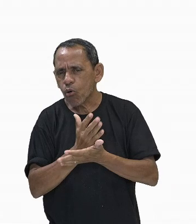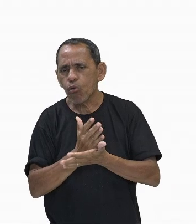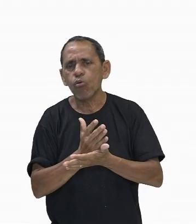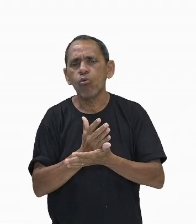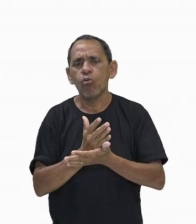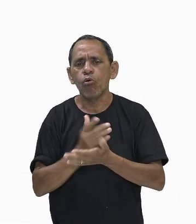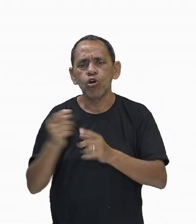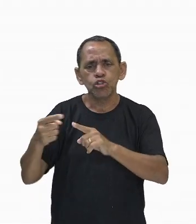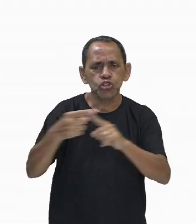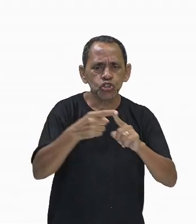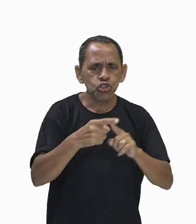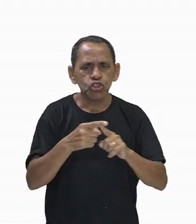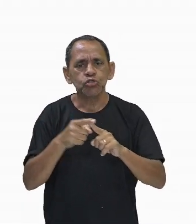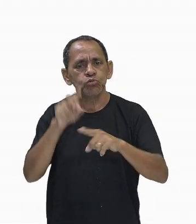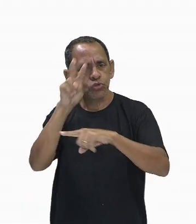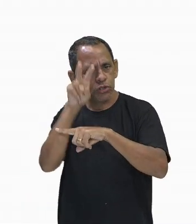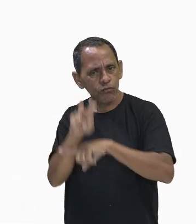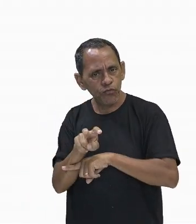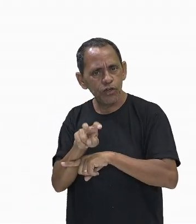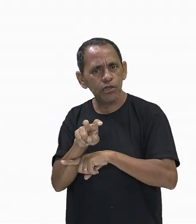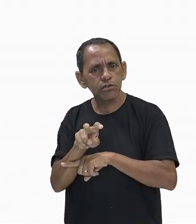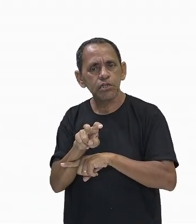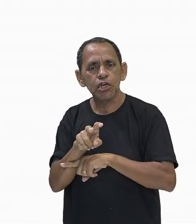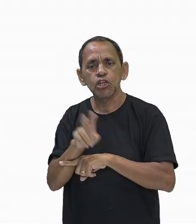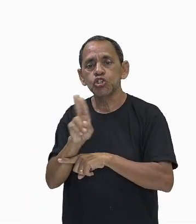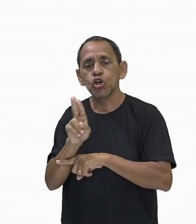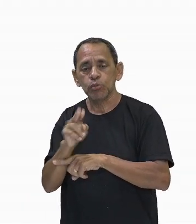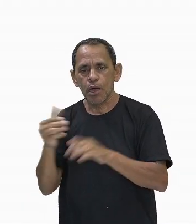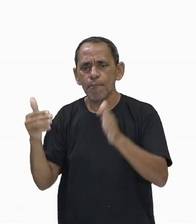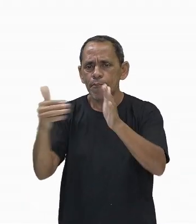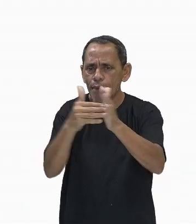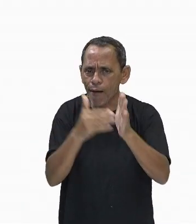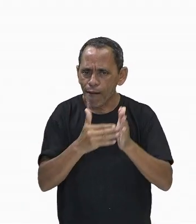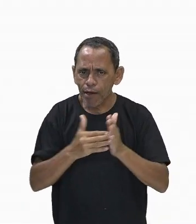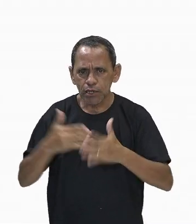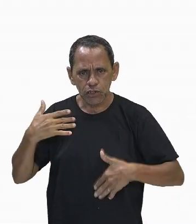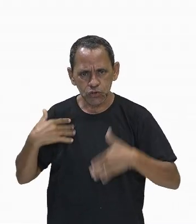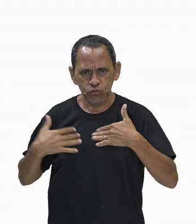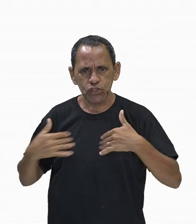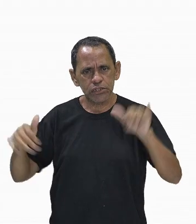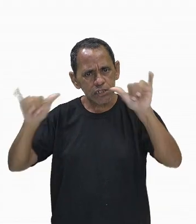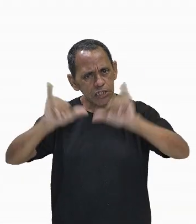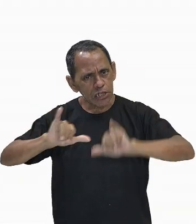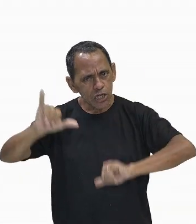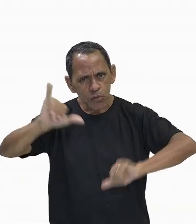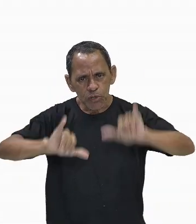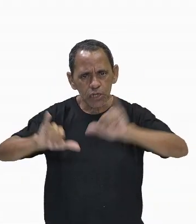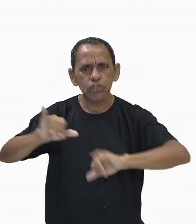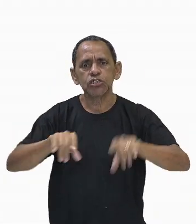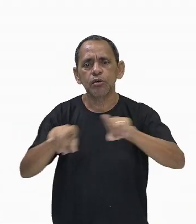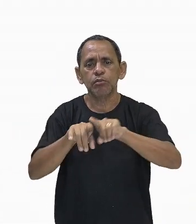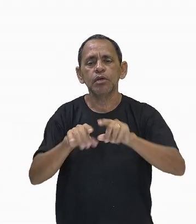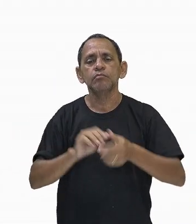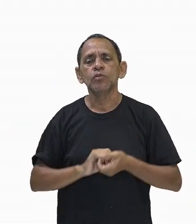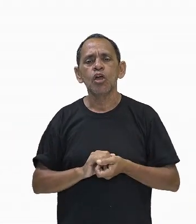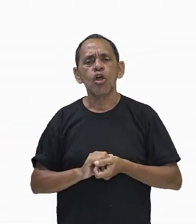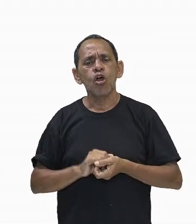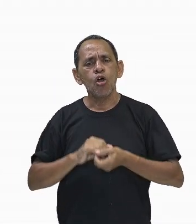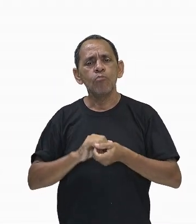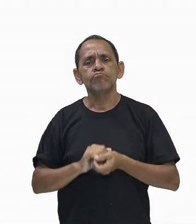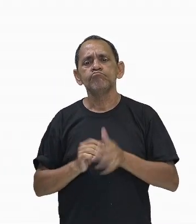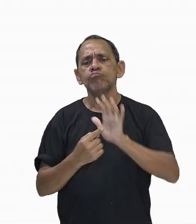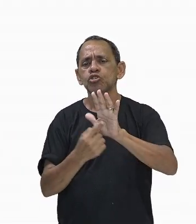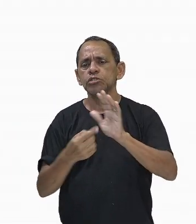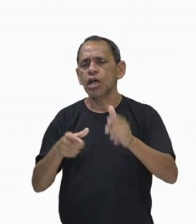defesa que são chamados de barreiras físicas e químicas, como foi apresentado anteriormente. Temos aí o sistema